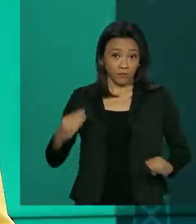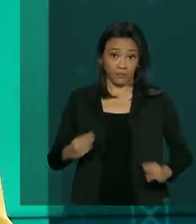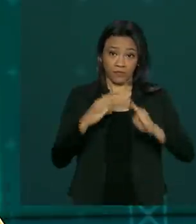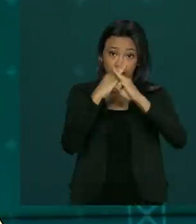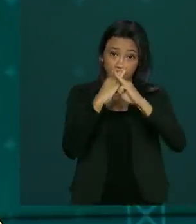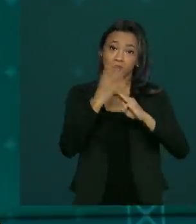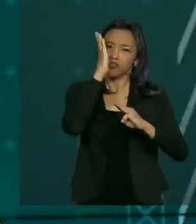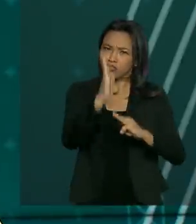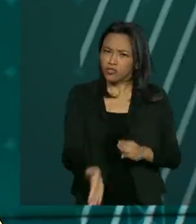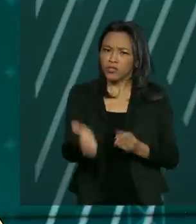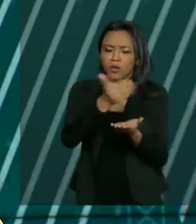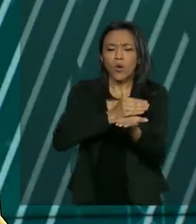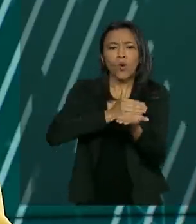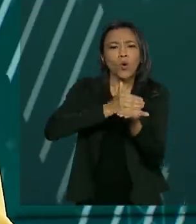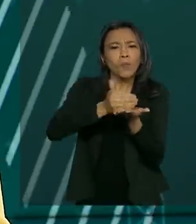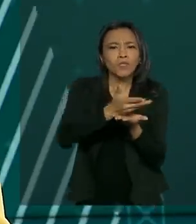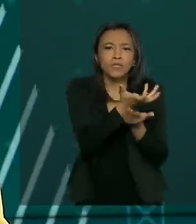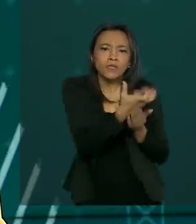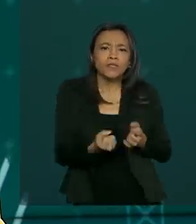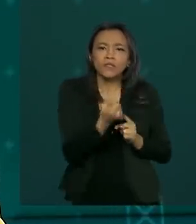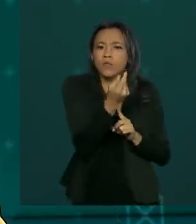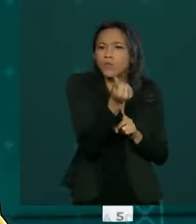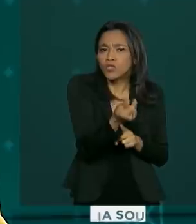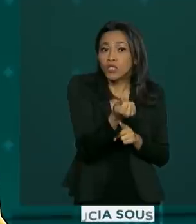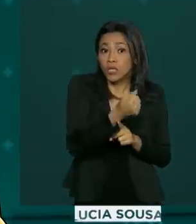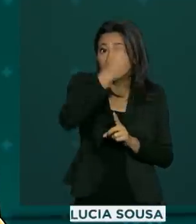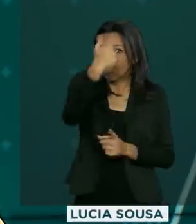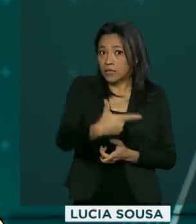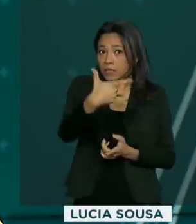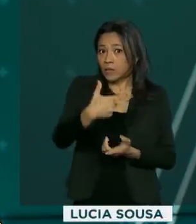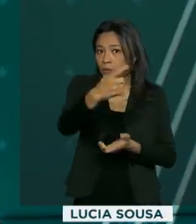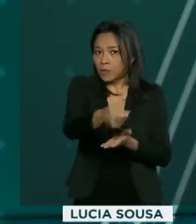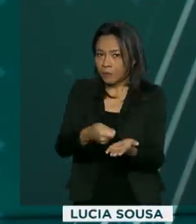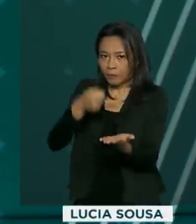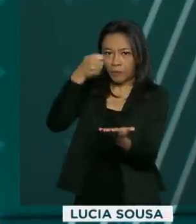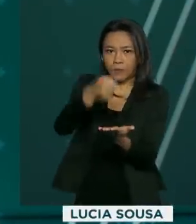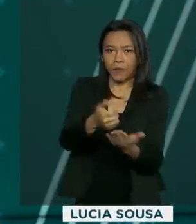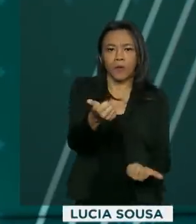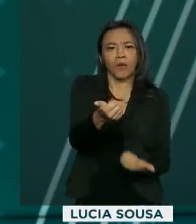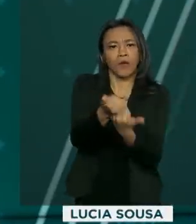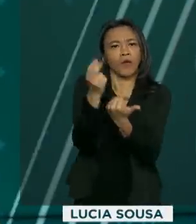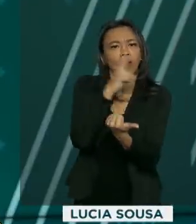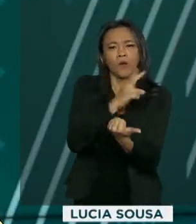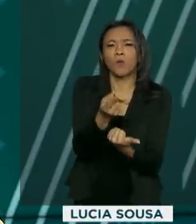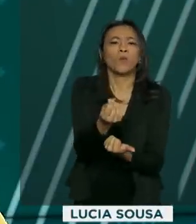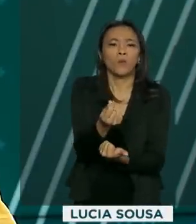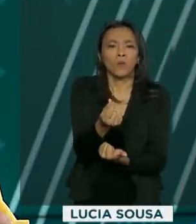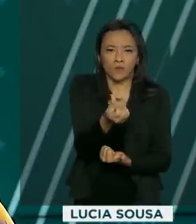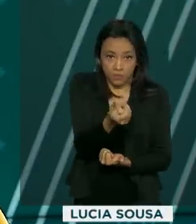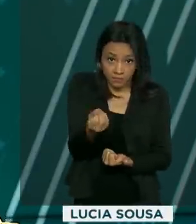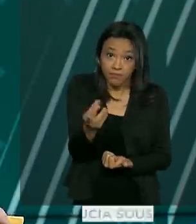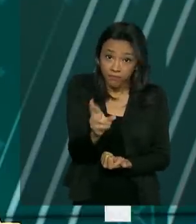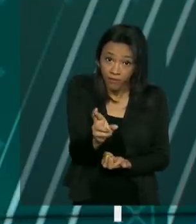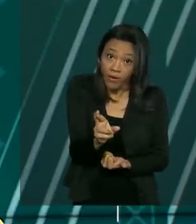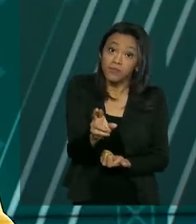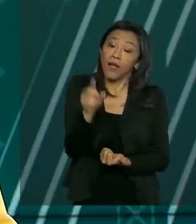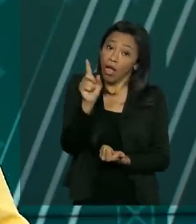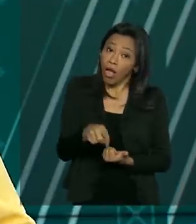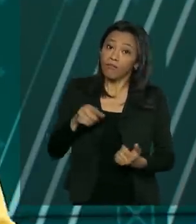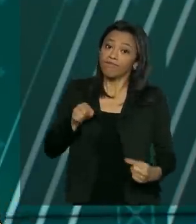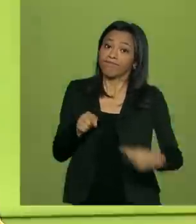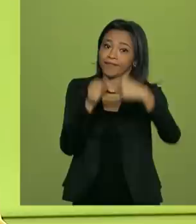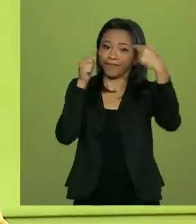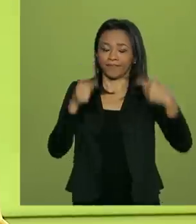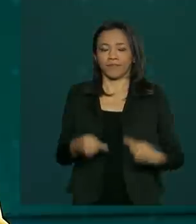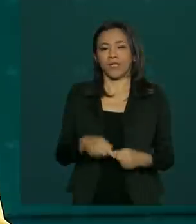Federal começou a liberar o saque em dinheiro da segunda parcela do auxílio emergencial de 600 reais, de acordo com o mês de